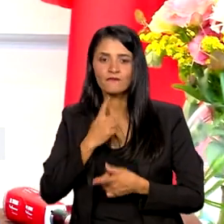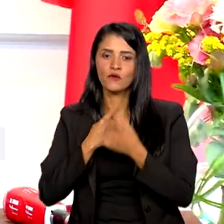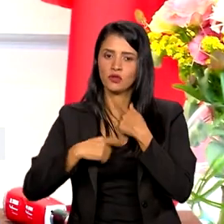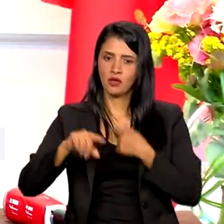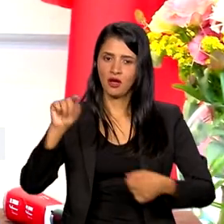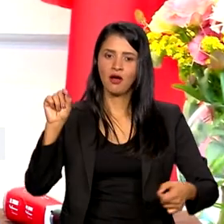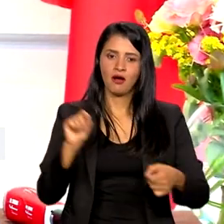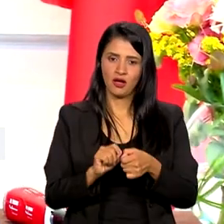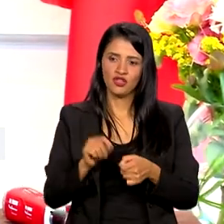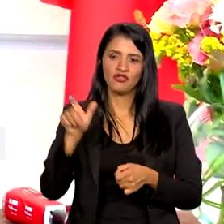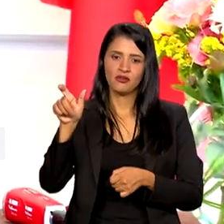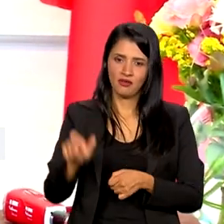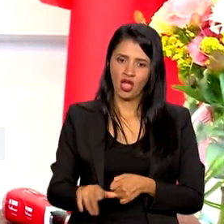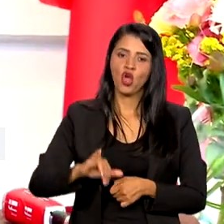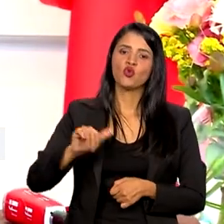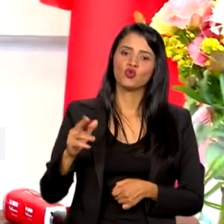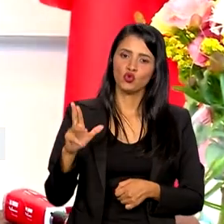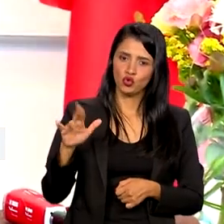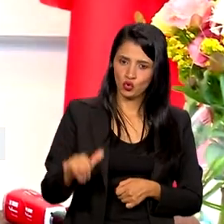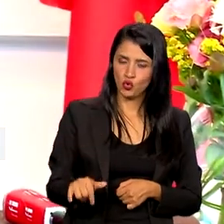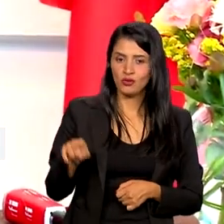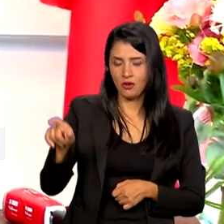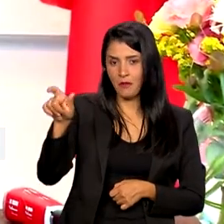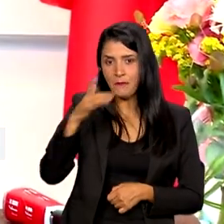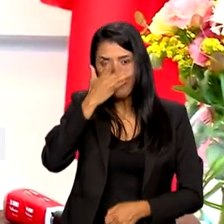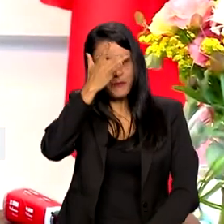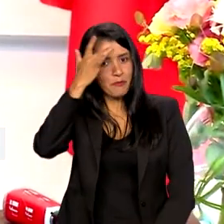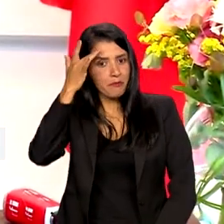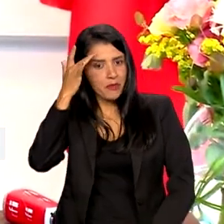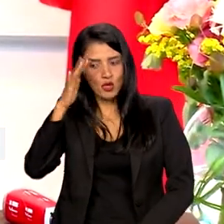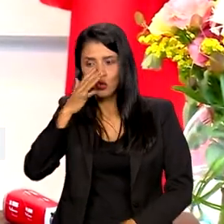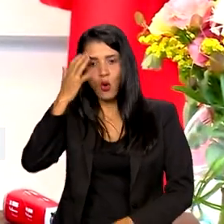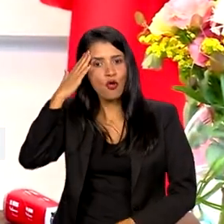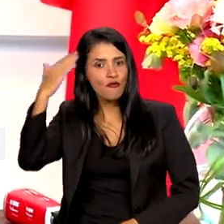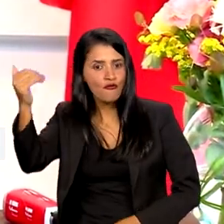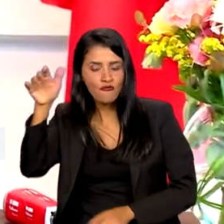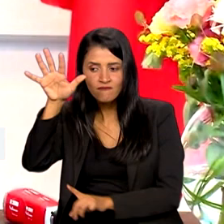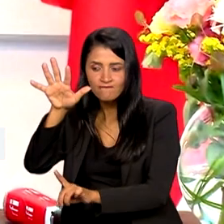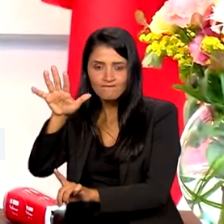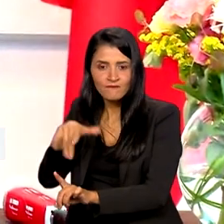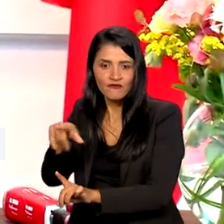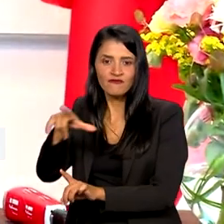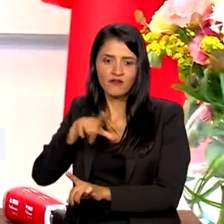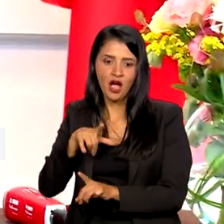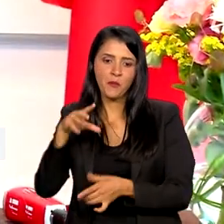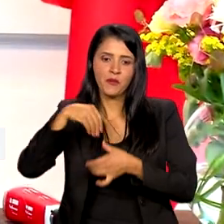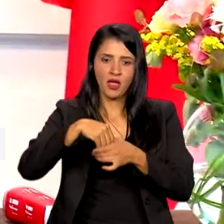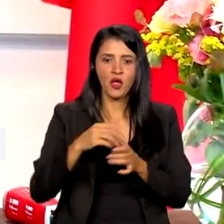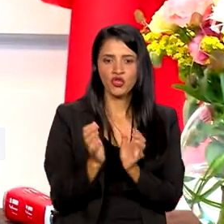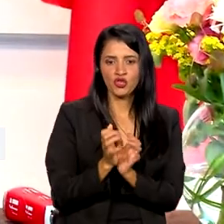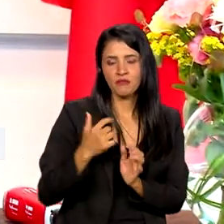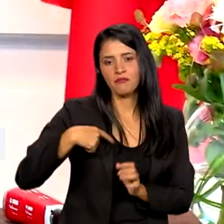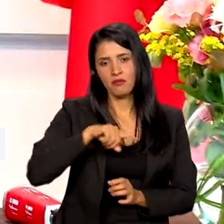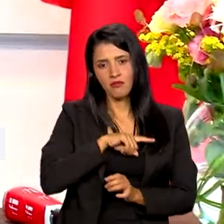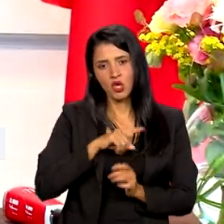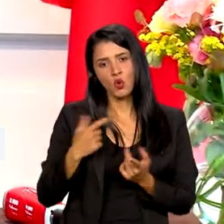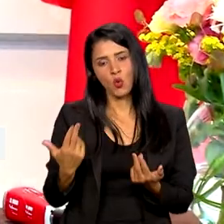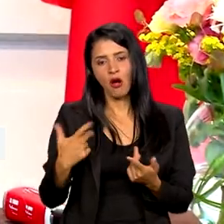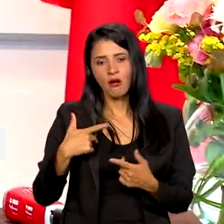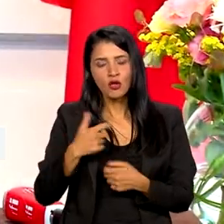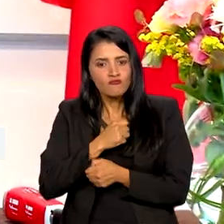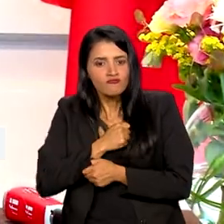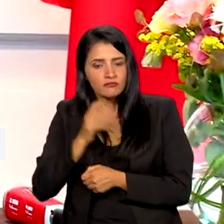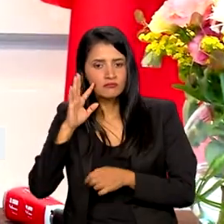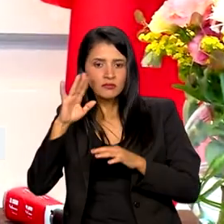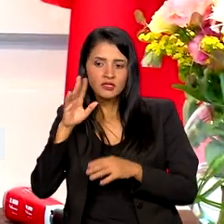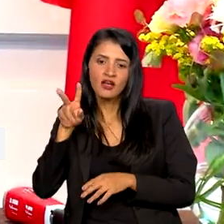foi o caso, obviamente. Primeiro por ser uma pessoa que eu admiro muito, que eu sou super fã, jogou no meu time, eu tenho ali aquele sonho de estar abraçando e